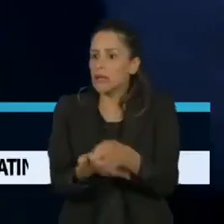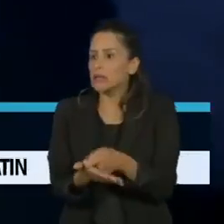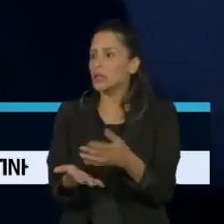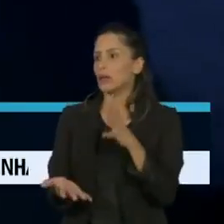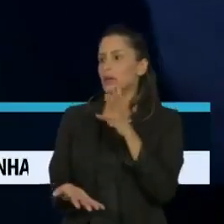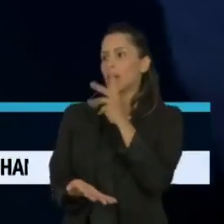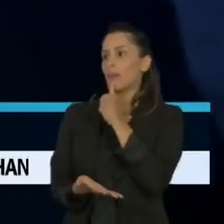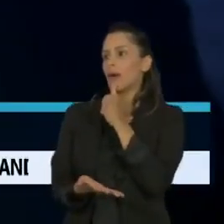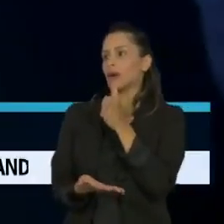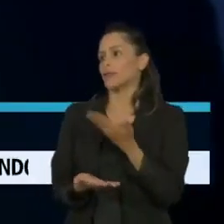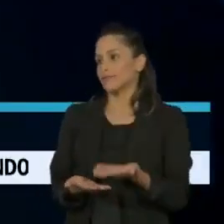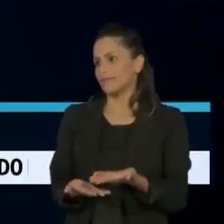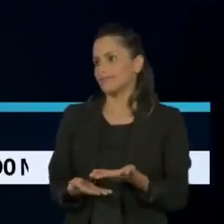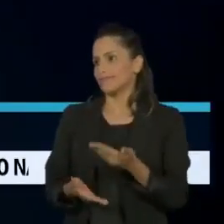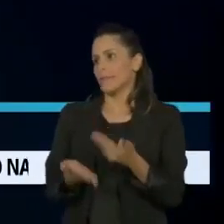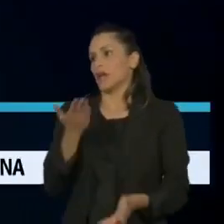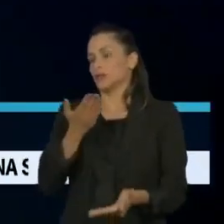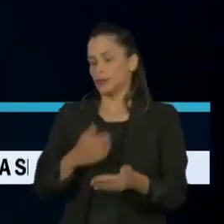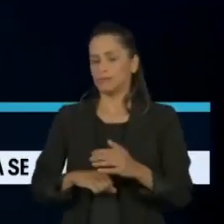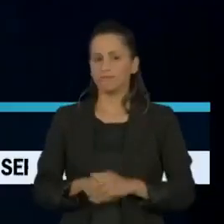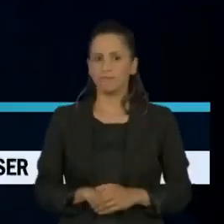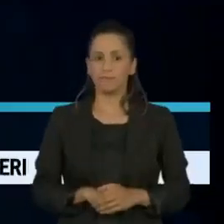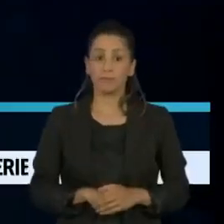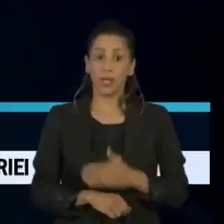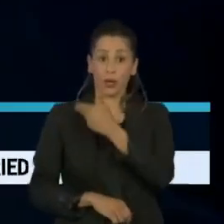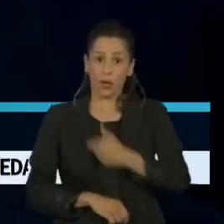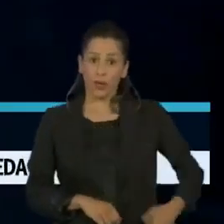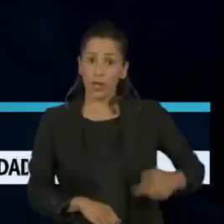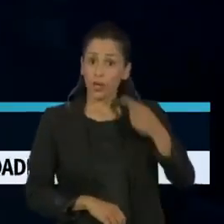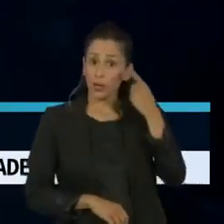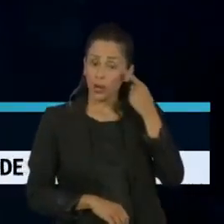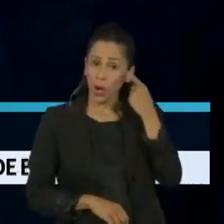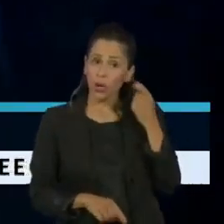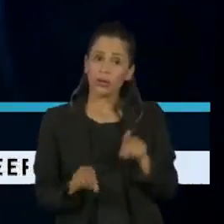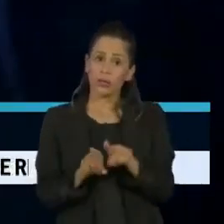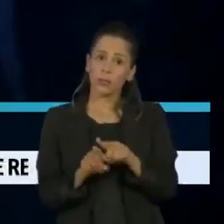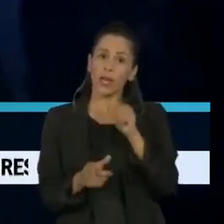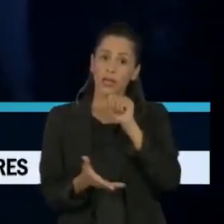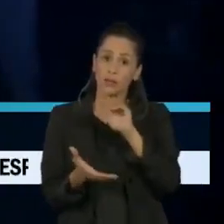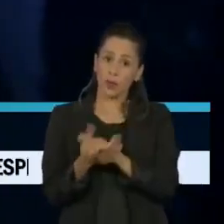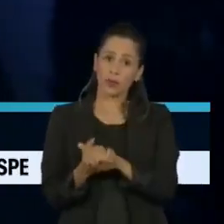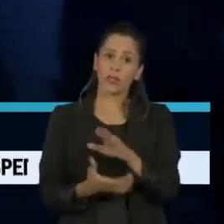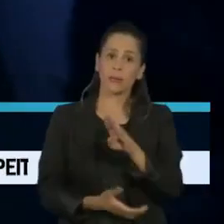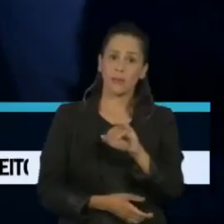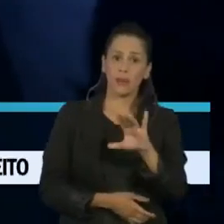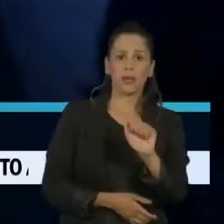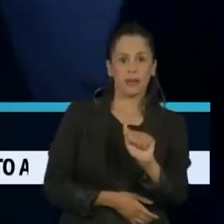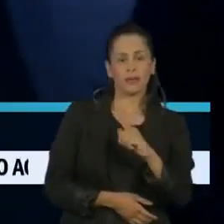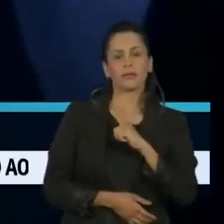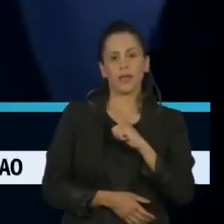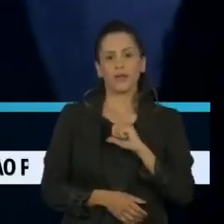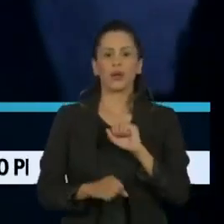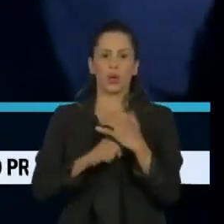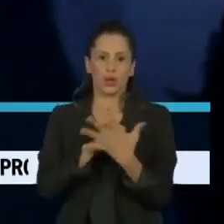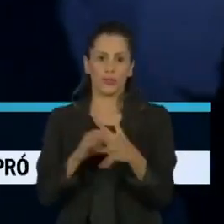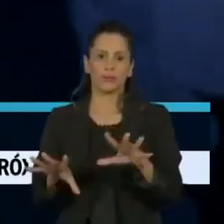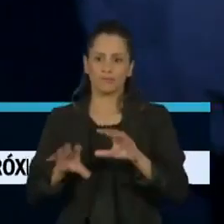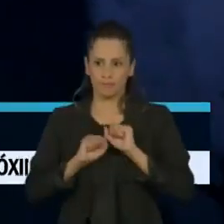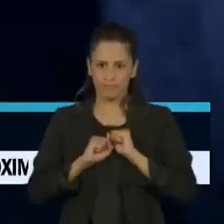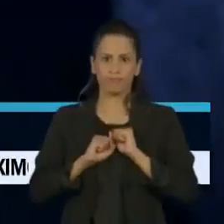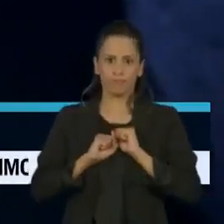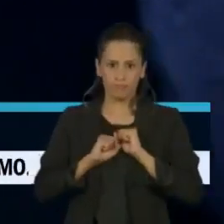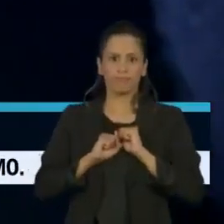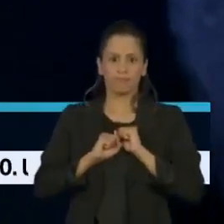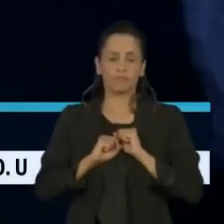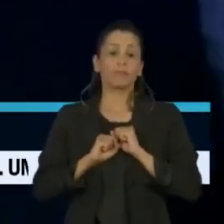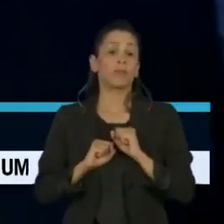O governador de São Paulo, João Dória, e a primeira-dama, Bia Dória, testaram positivo para um novo coronavírus. Eles estão bem, sem sintomas,